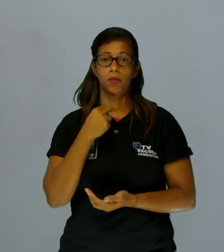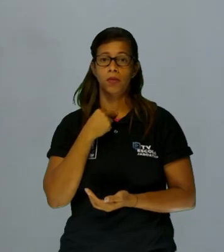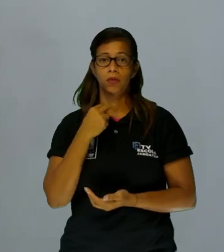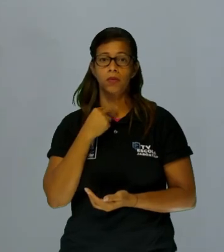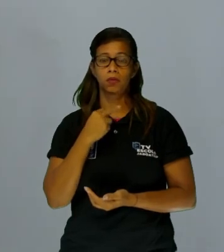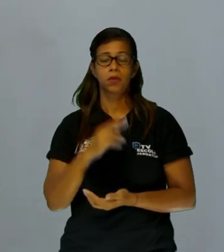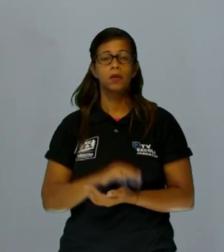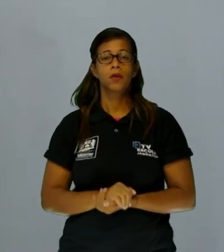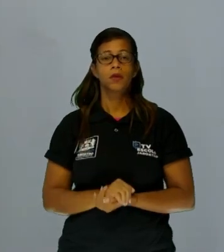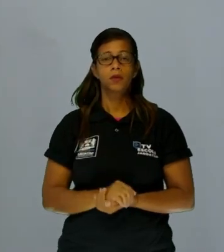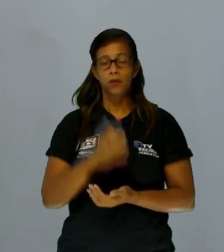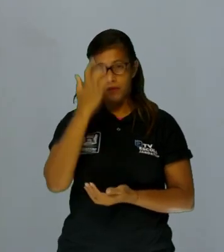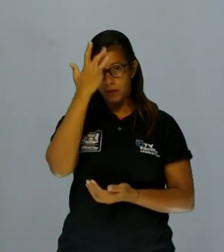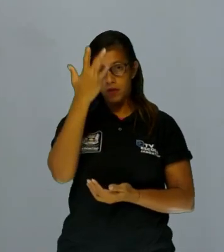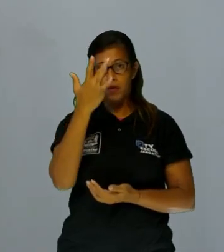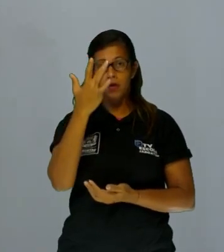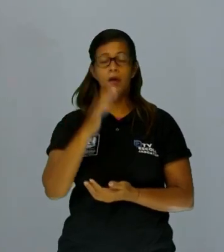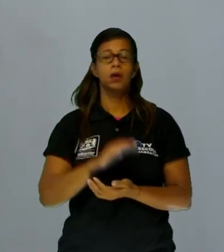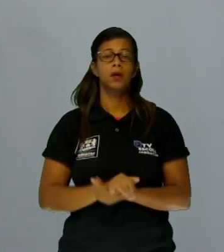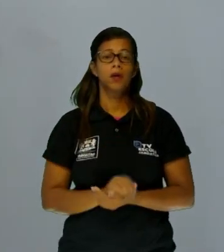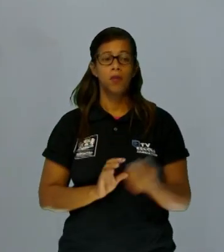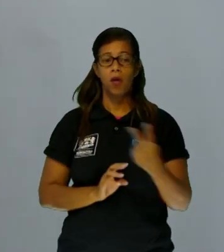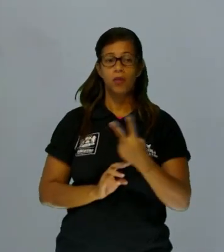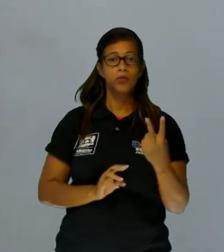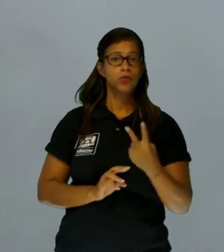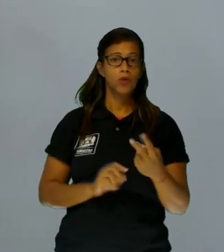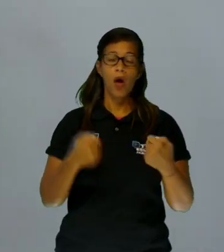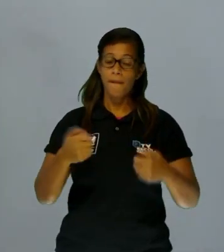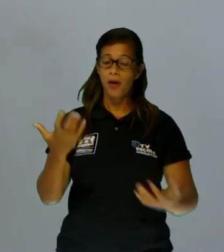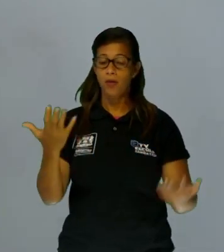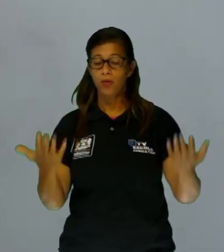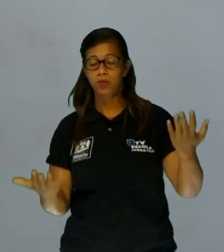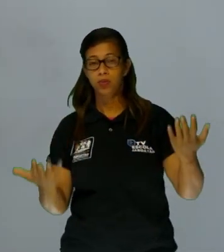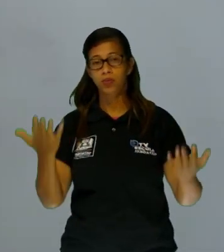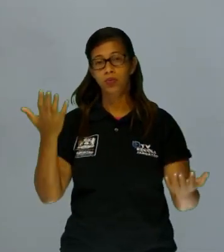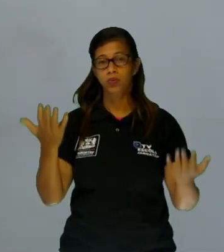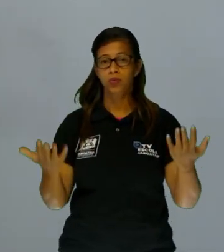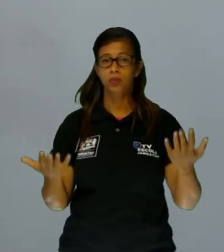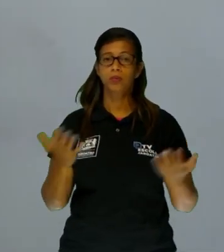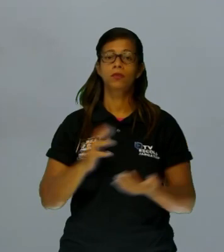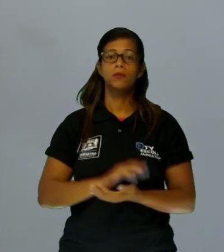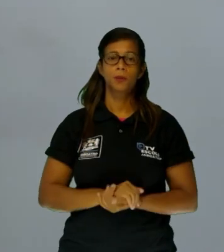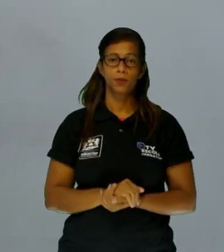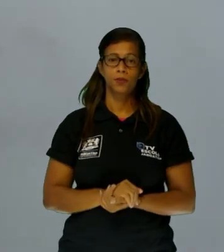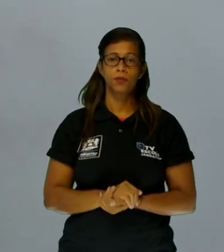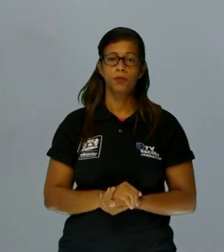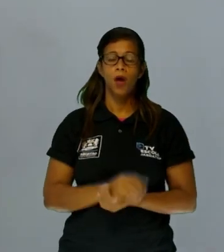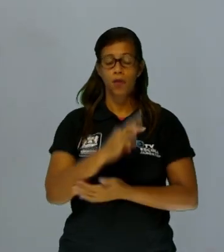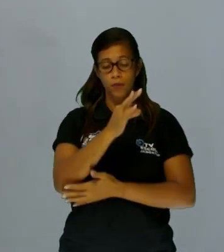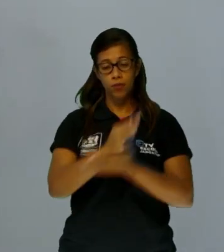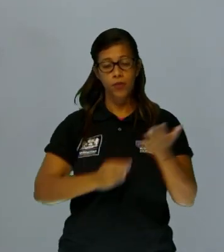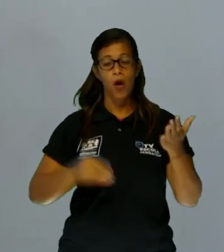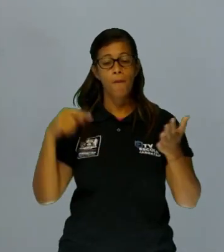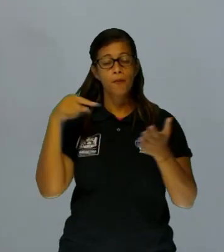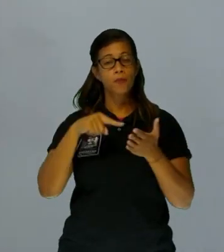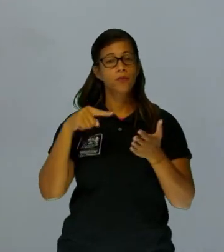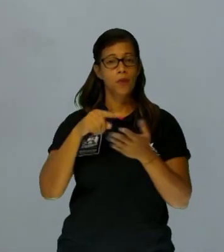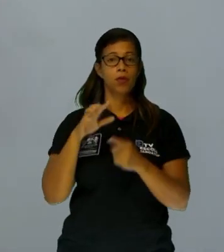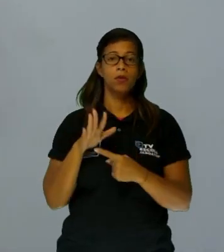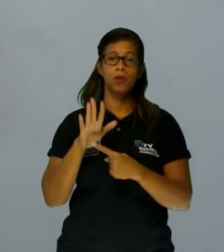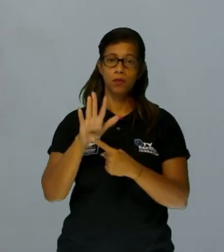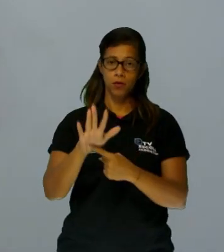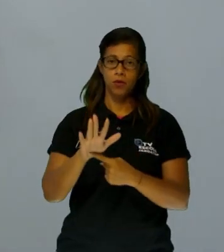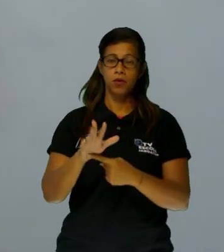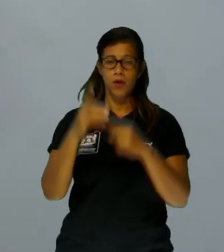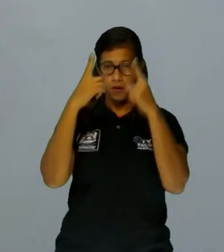justiça. Ela usa a balança e usa uma venda para que ela não tome partido nem do lado nem do outro. Só que o texto como um todo mostra que a violência